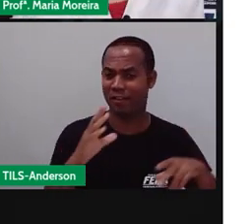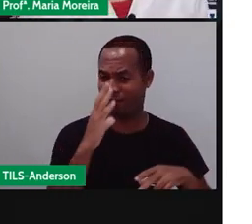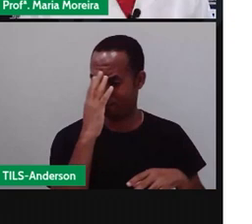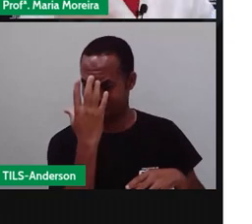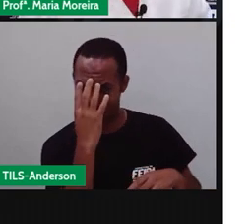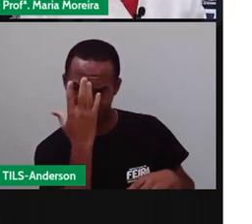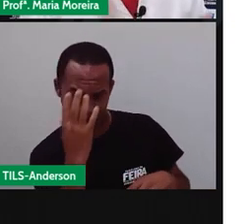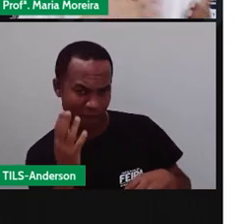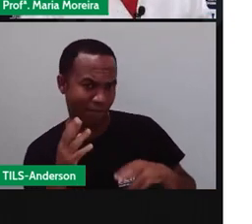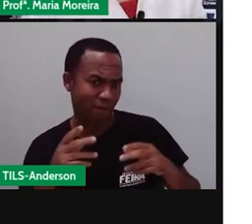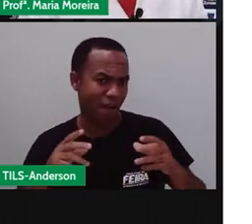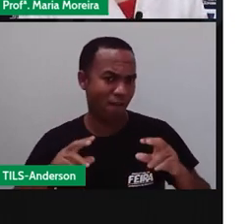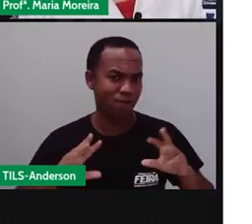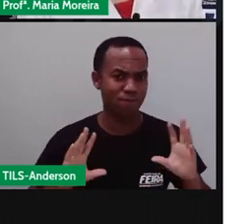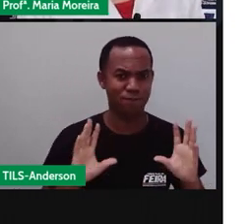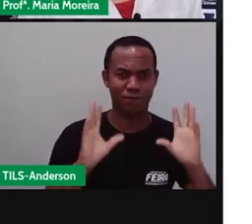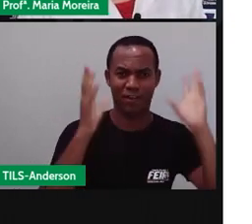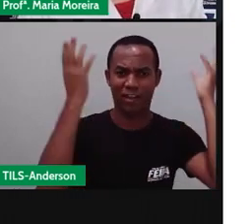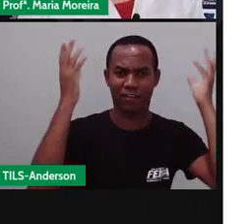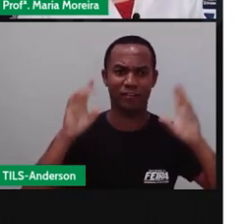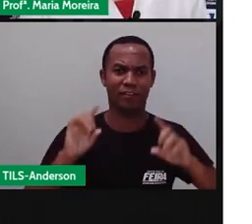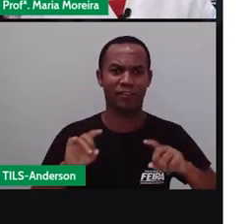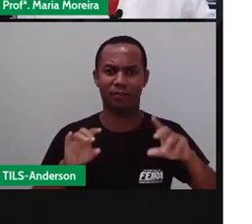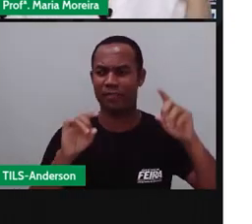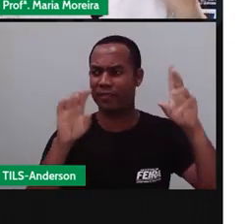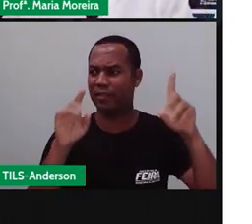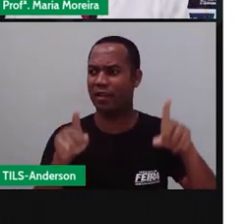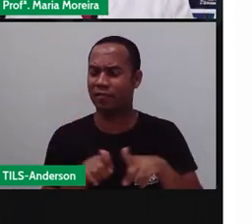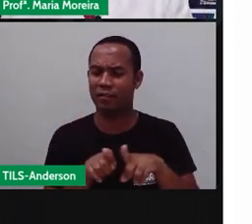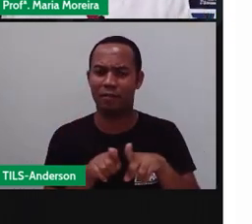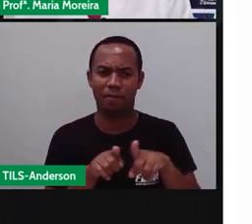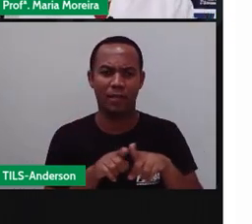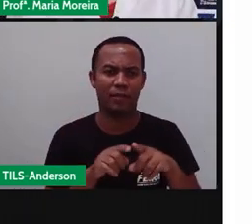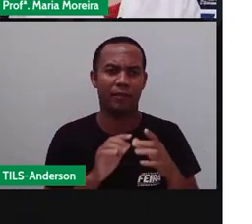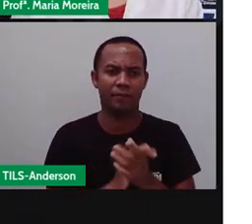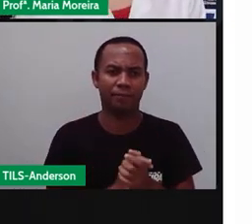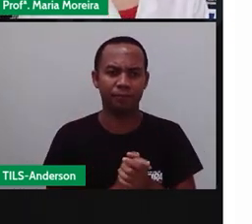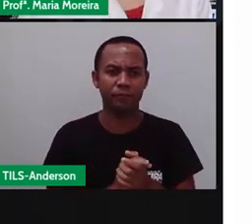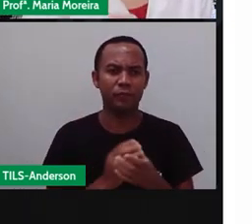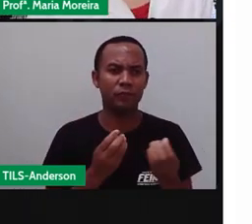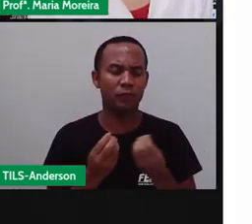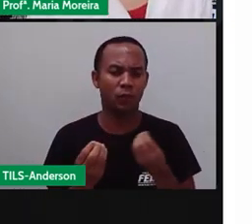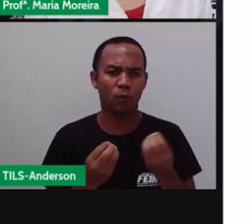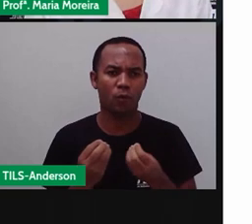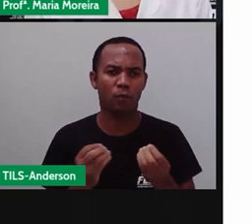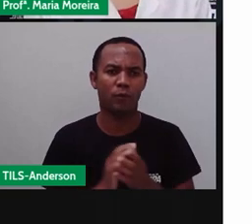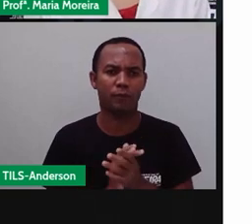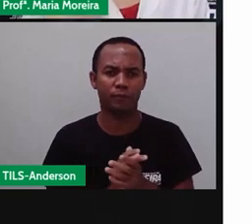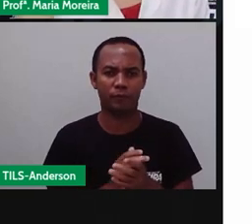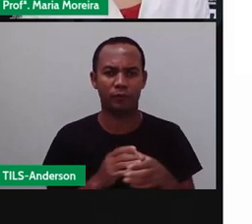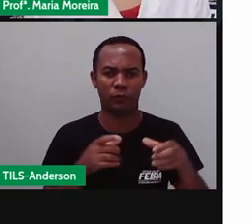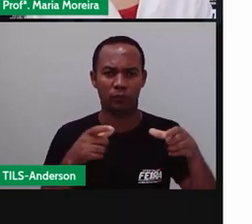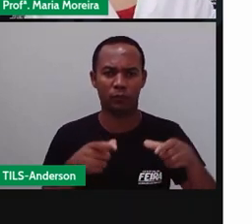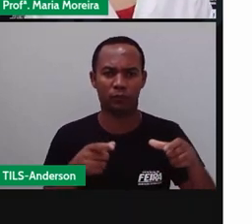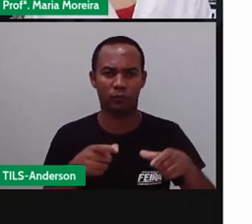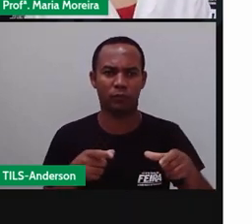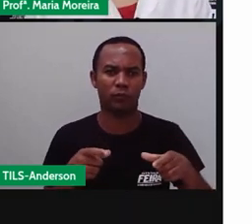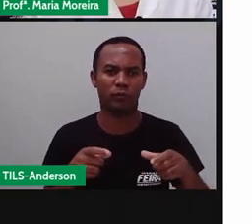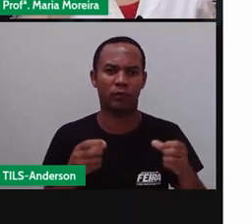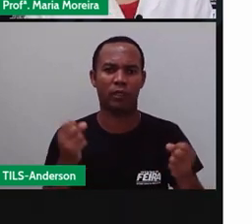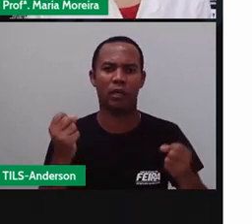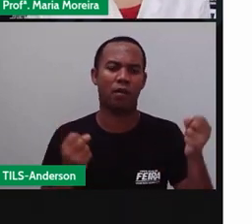criadas o quê? Para essa festa específica, né? Que é o carnaval. Então, é a influência, né? Com esses carros